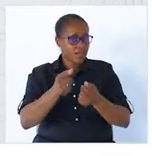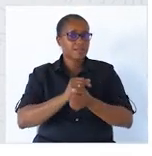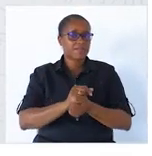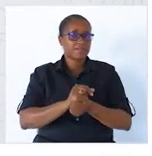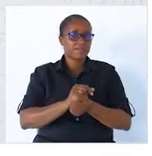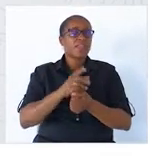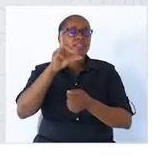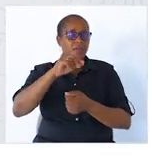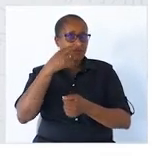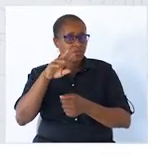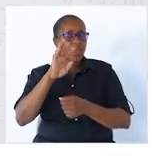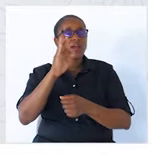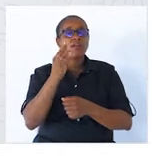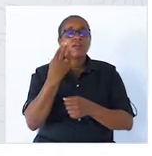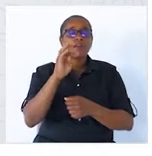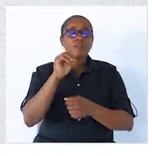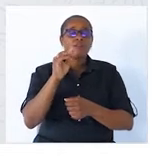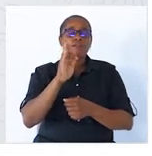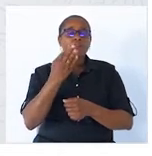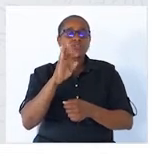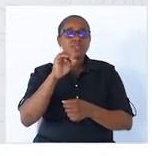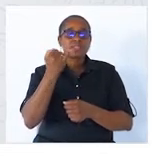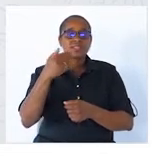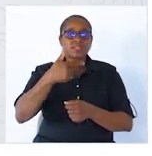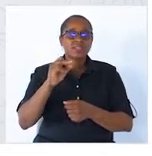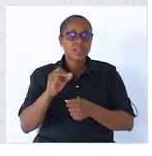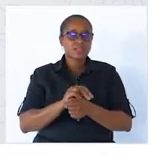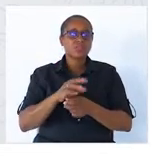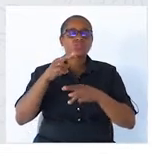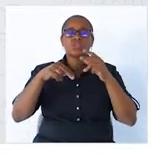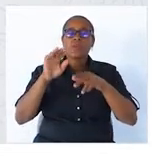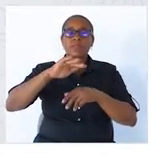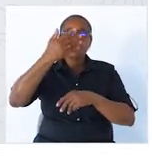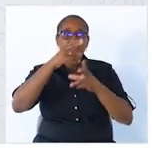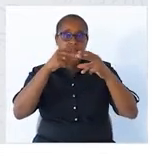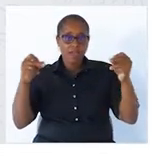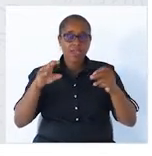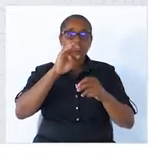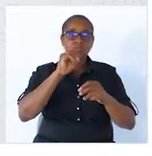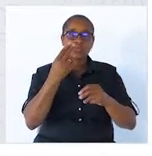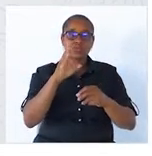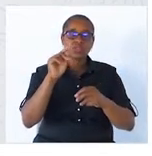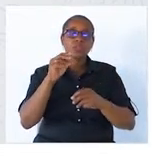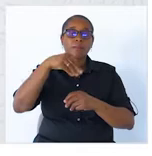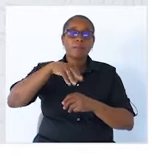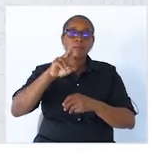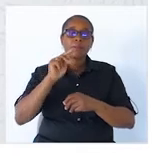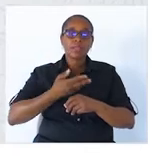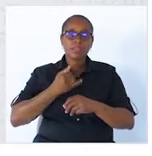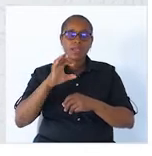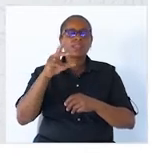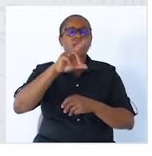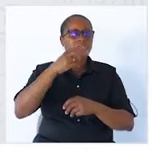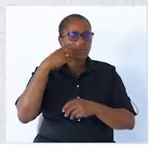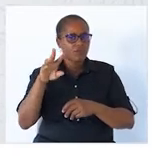também ver as funções sintáticas dos constituintes principais da frase, o sujeito, o predicado e